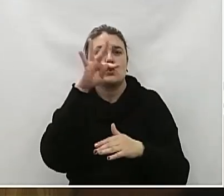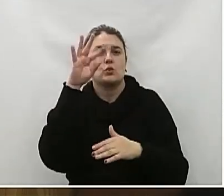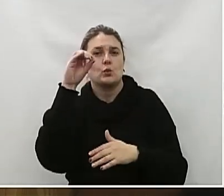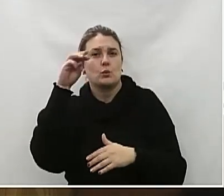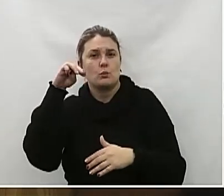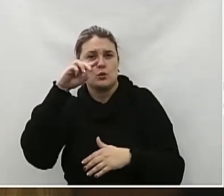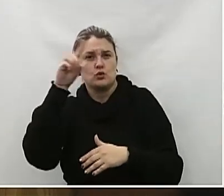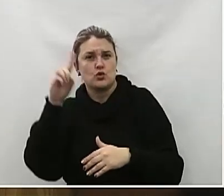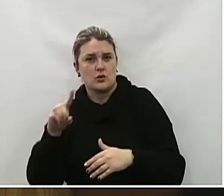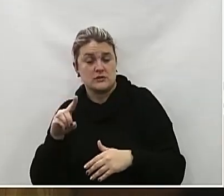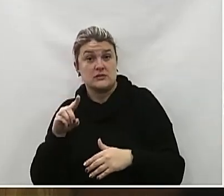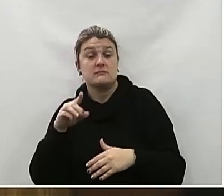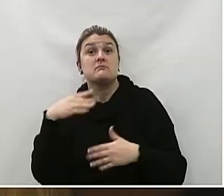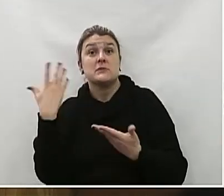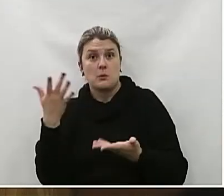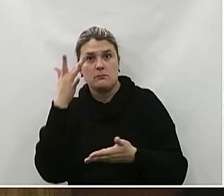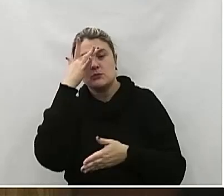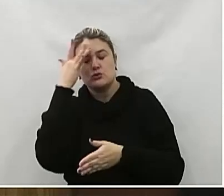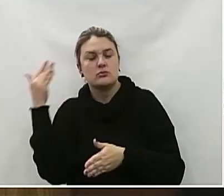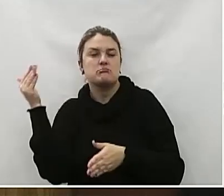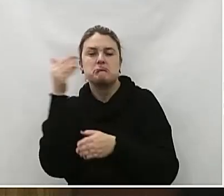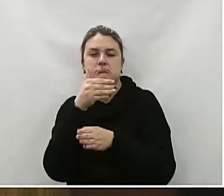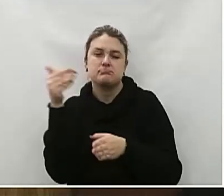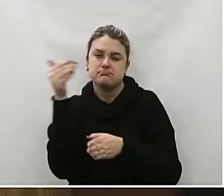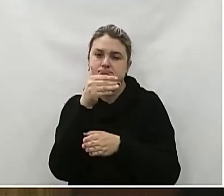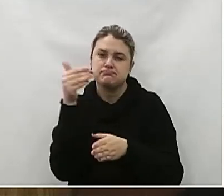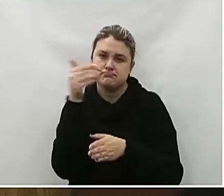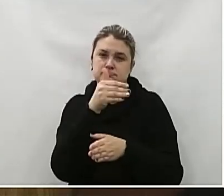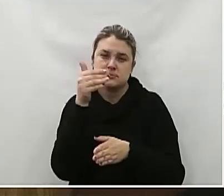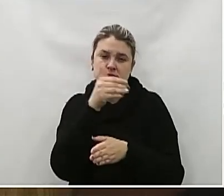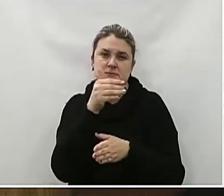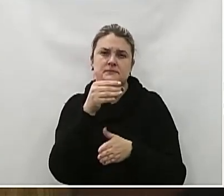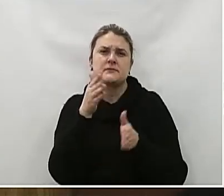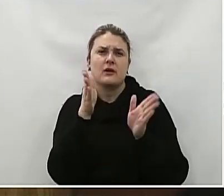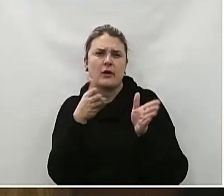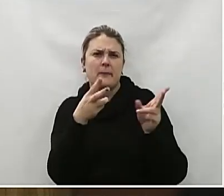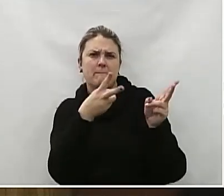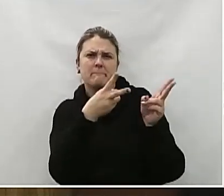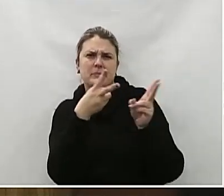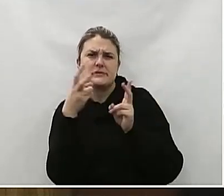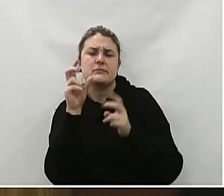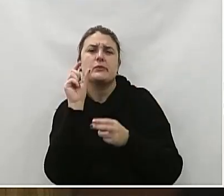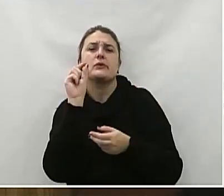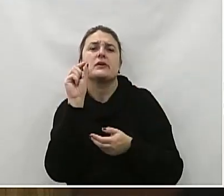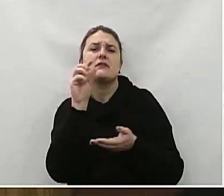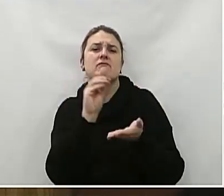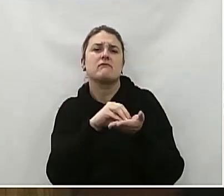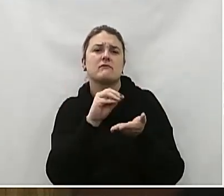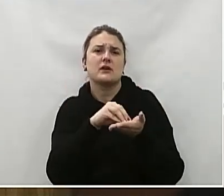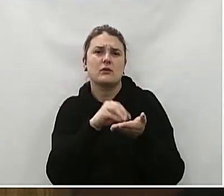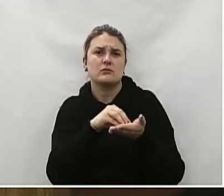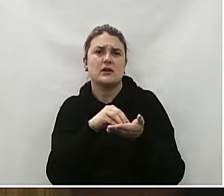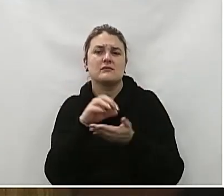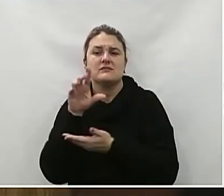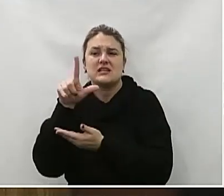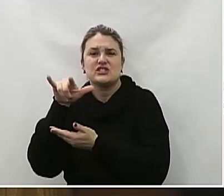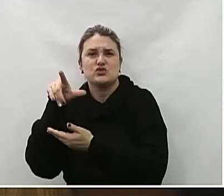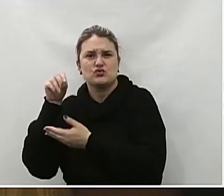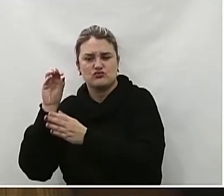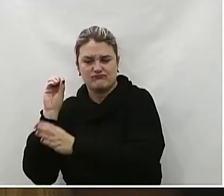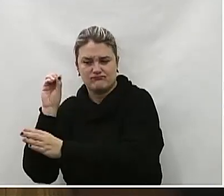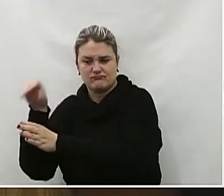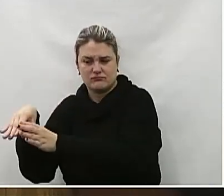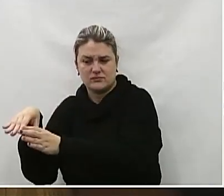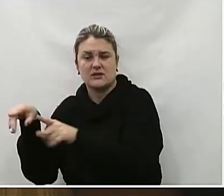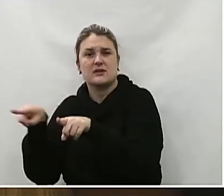amplamente frequentado por nossa comunidade Atualmente constata-se uma carência na disponibilidade de lixeiras Além da